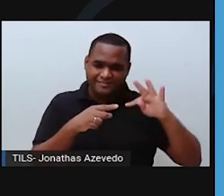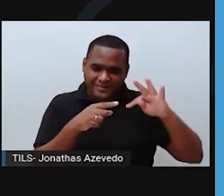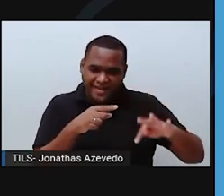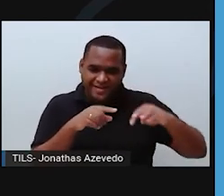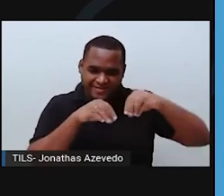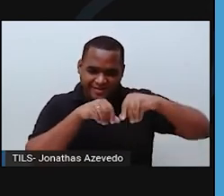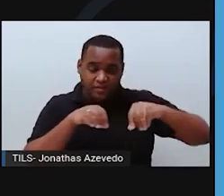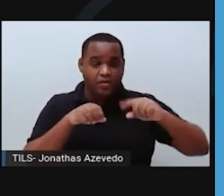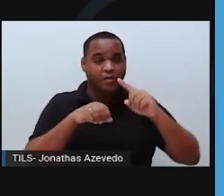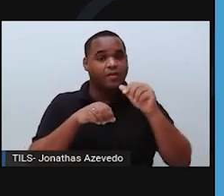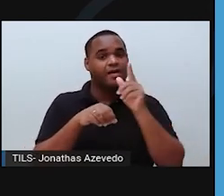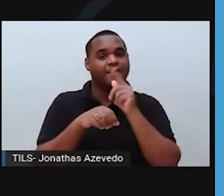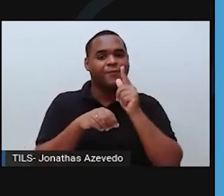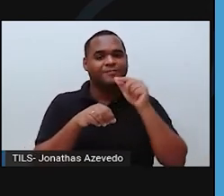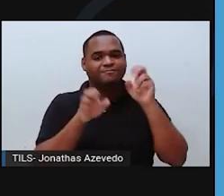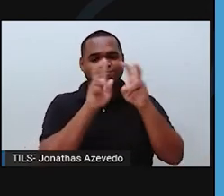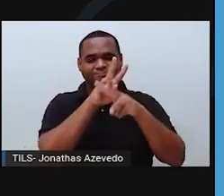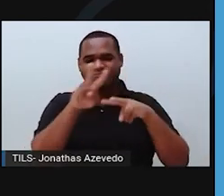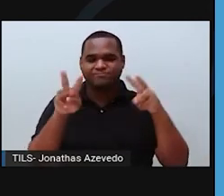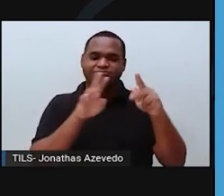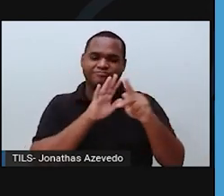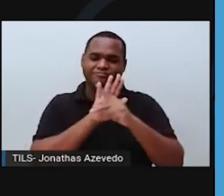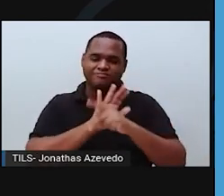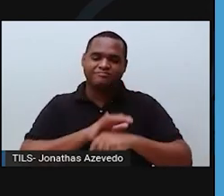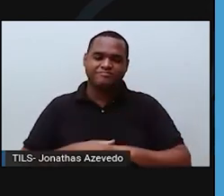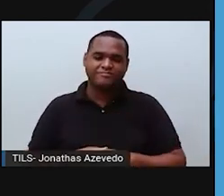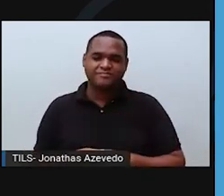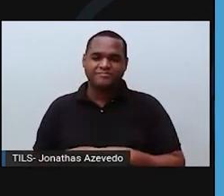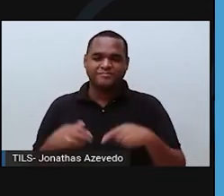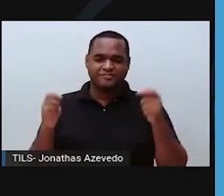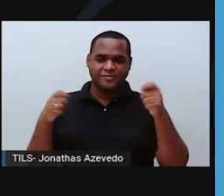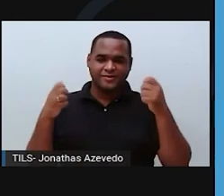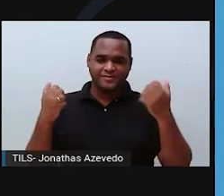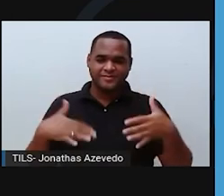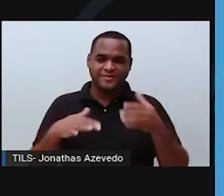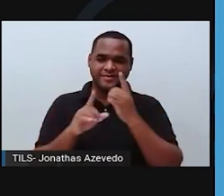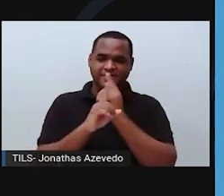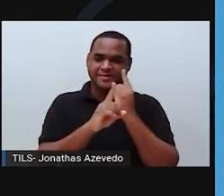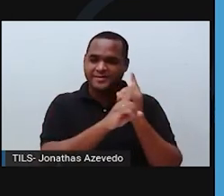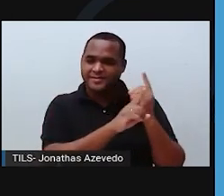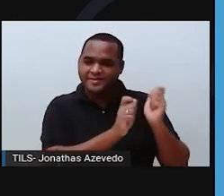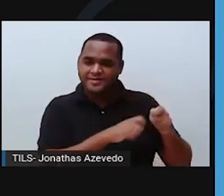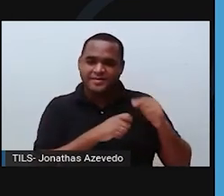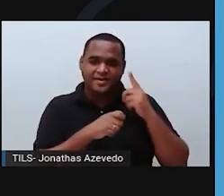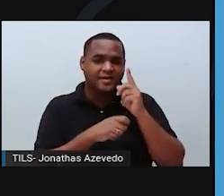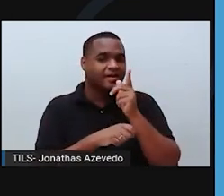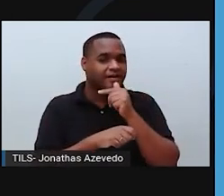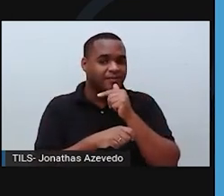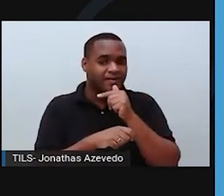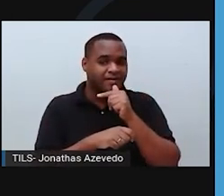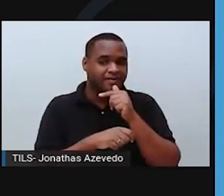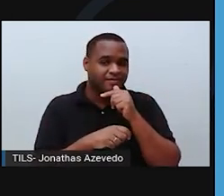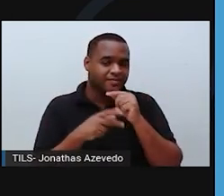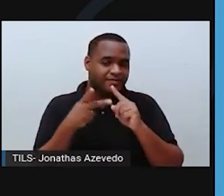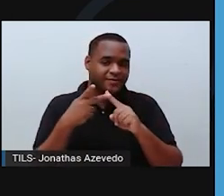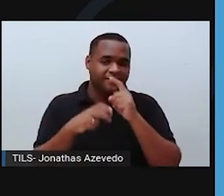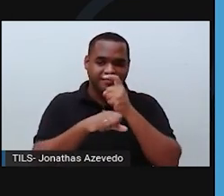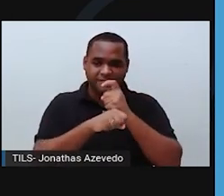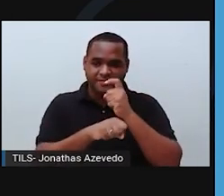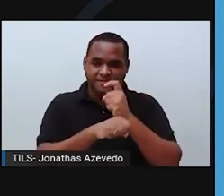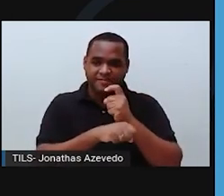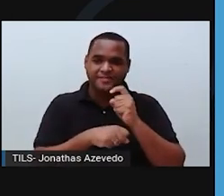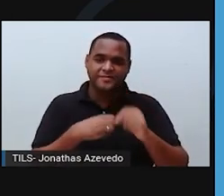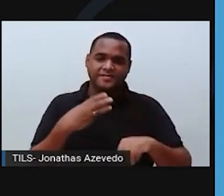água que tem no ar. E podemos encontrá-la nos três estados, líquido, sólido